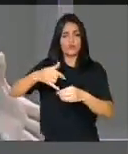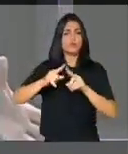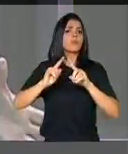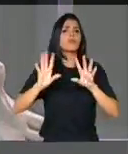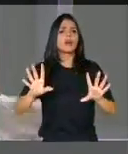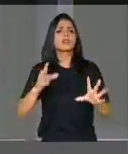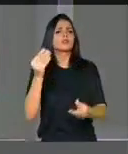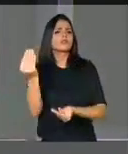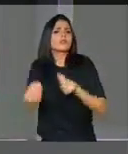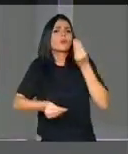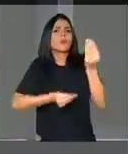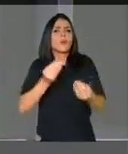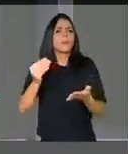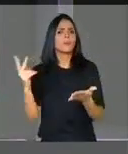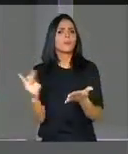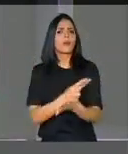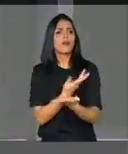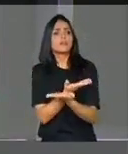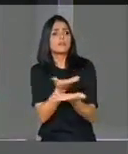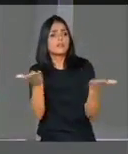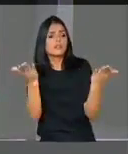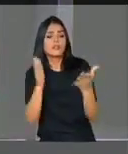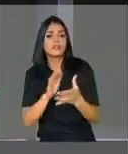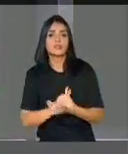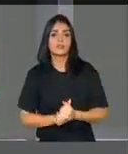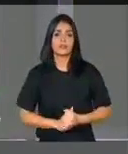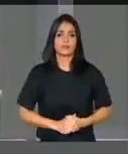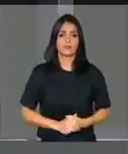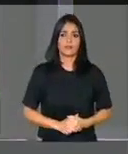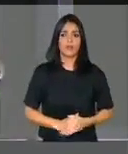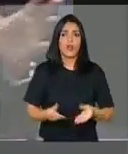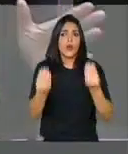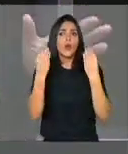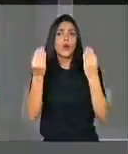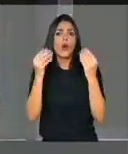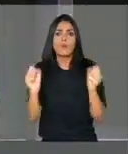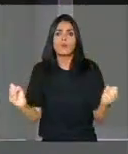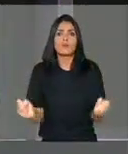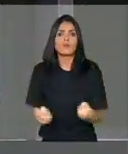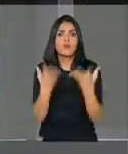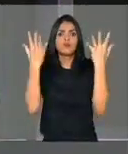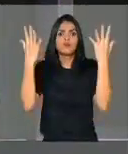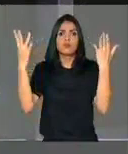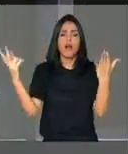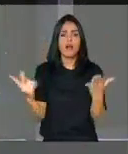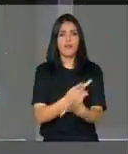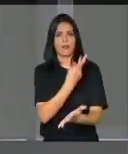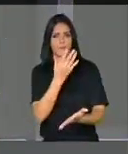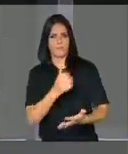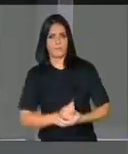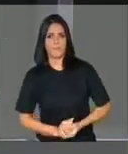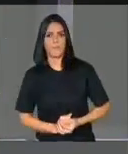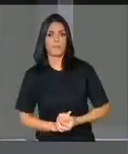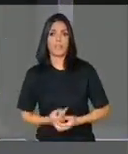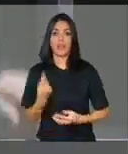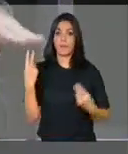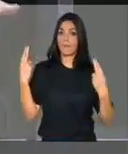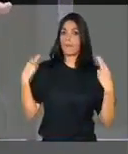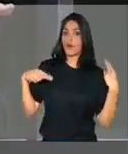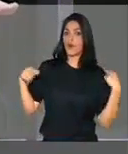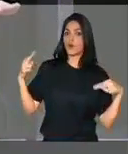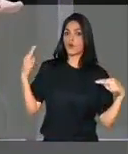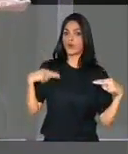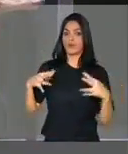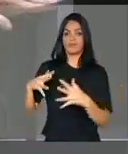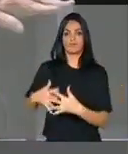que a gente chega numa situação dessa? Como é que isso explodiu? Como é que um movimento teve